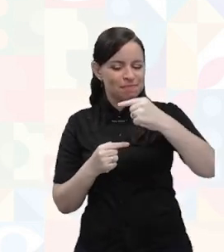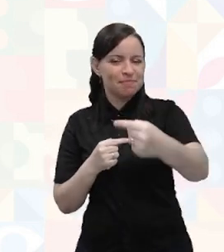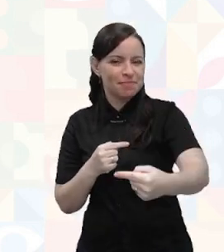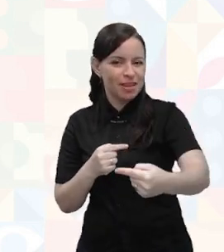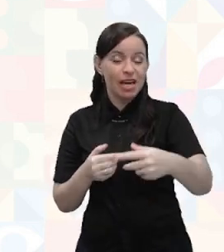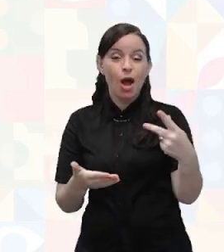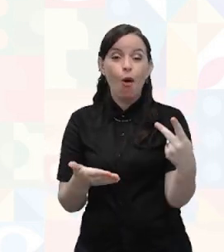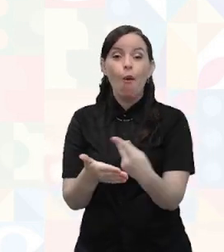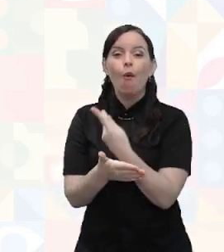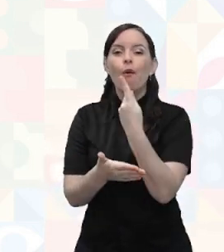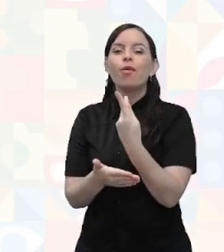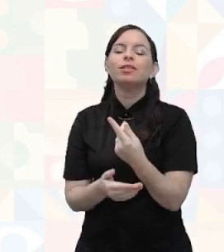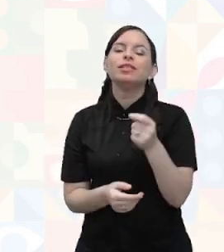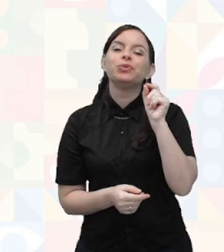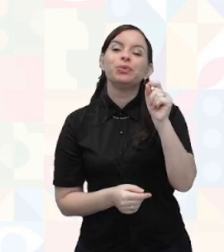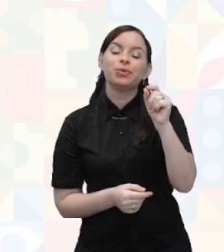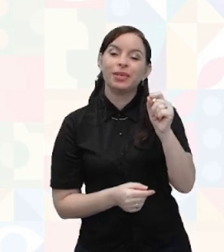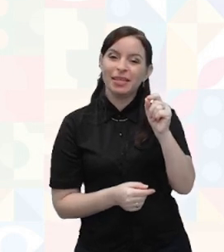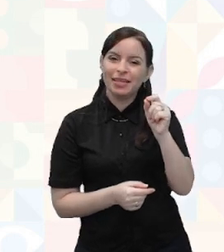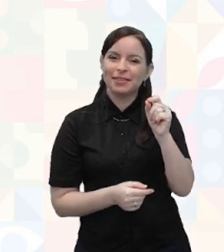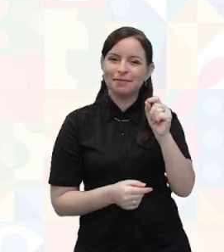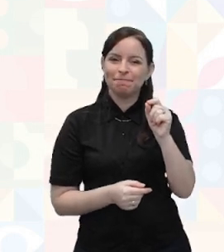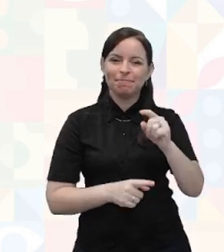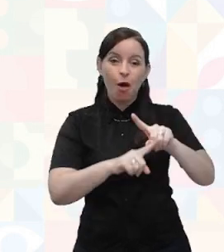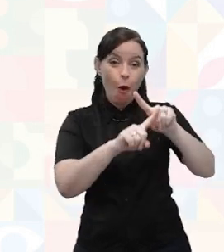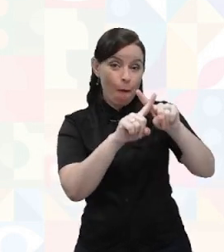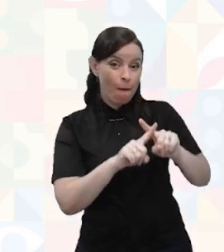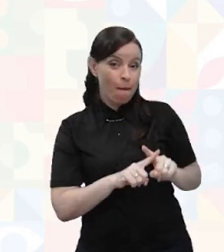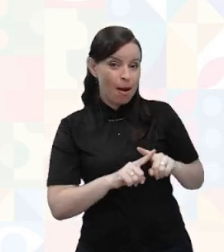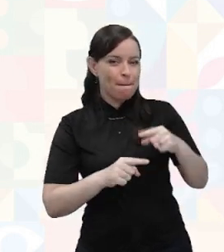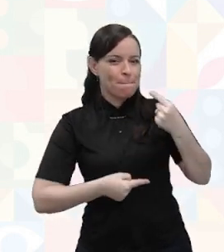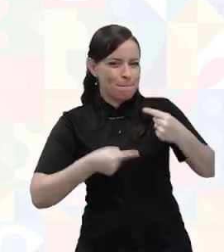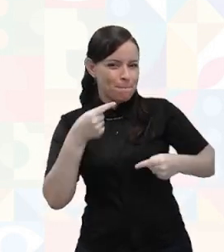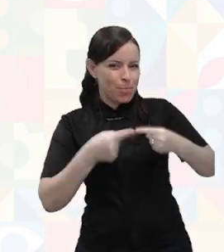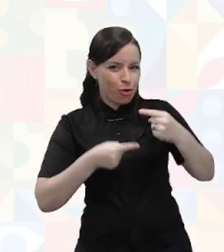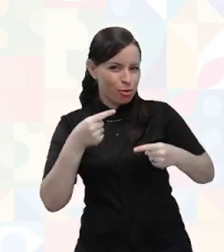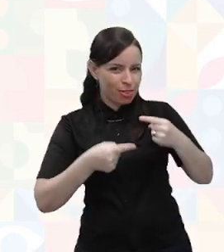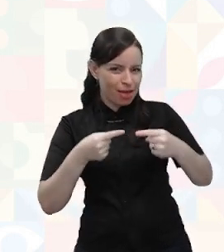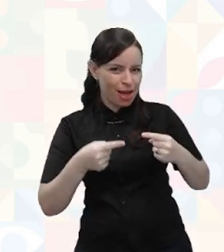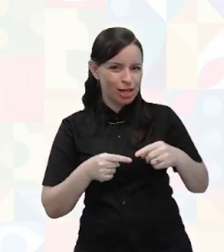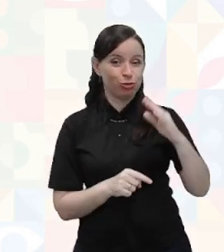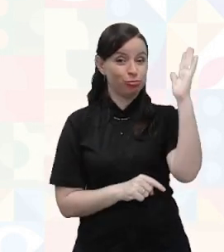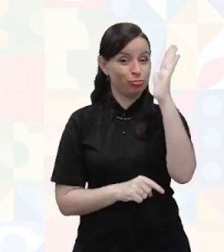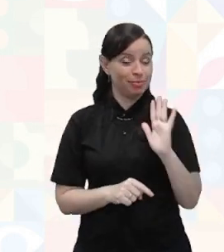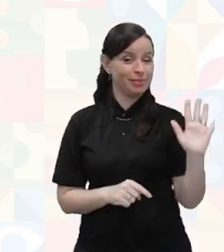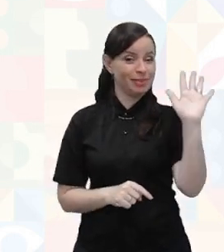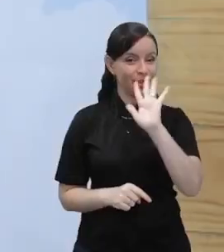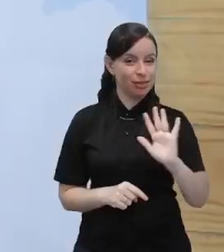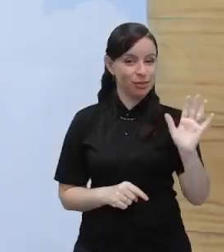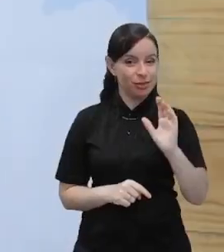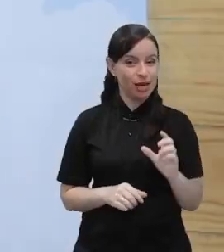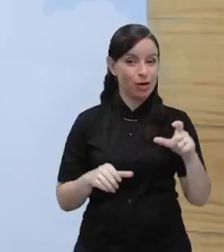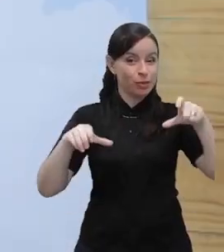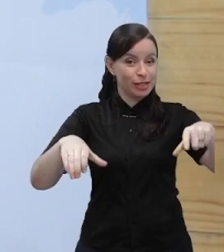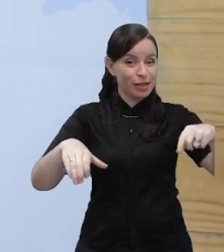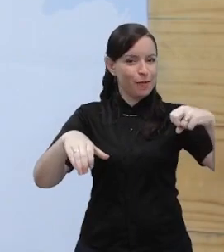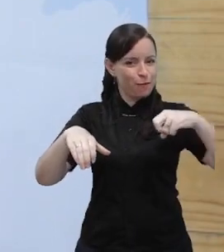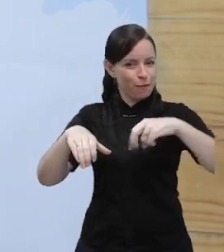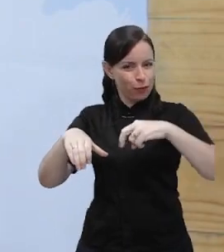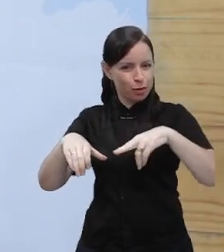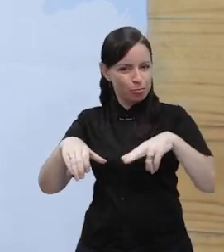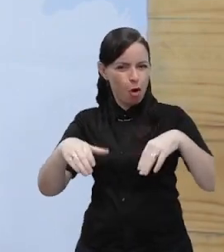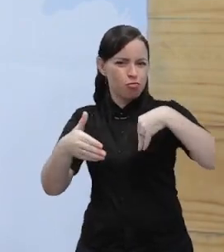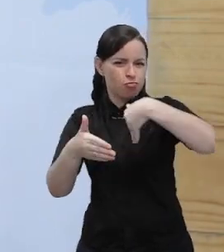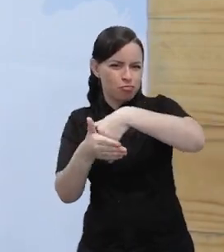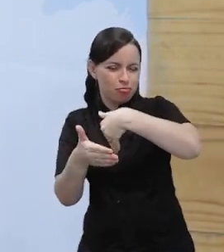vai acontecer um campeonato nacional de futsal, futebol de salão, e os surdos estarão lá